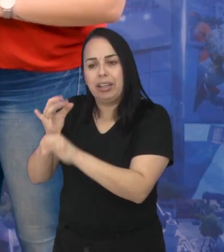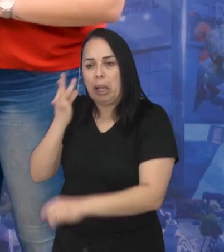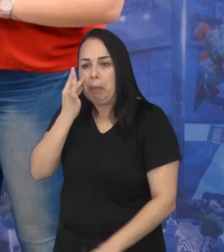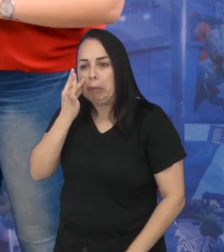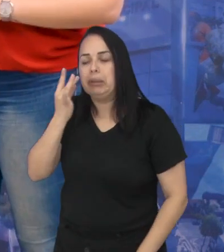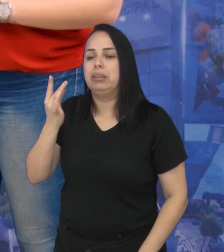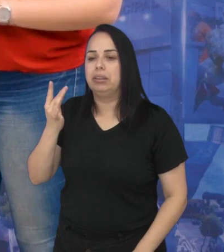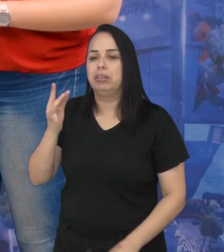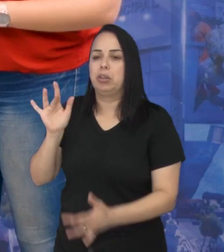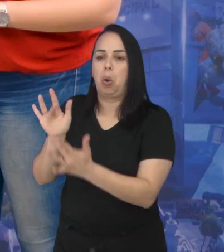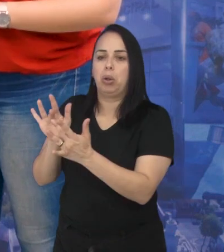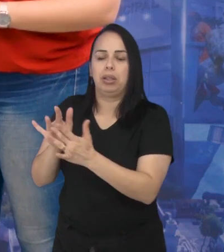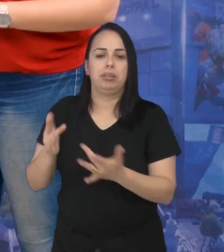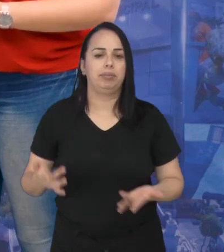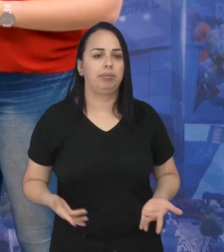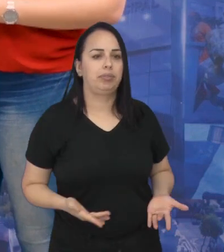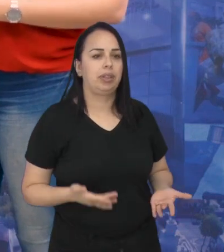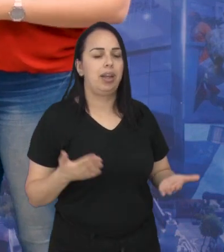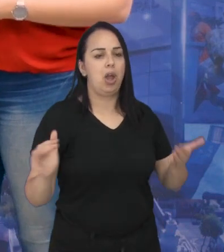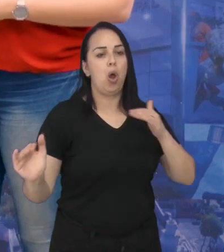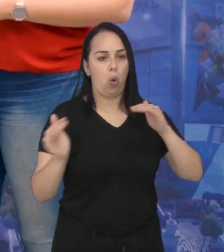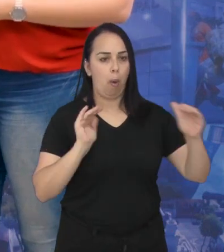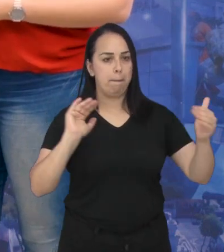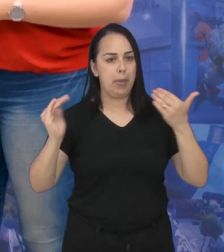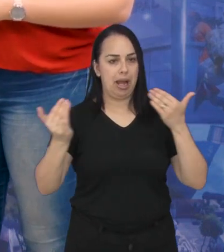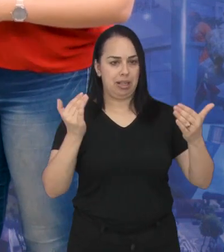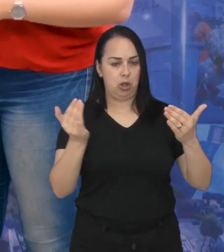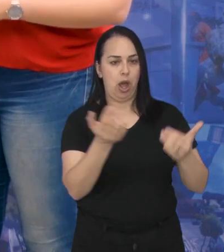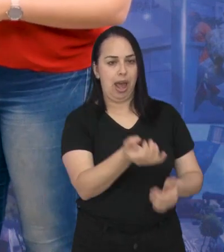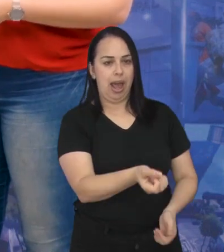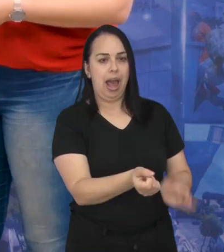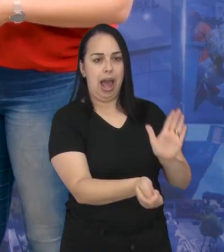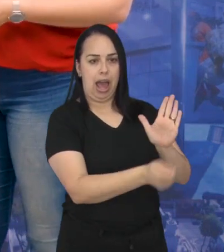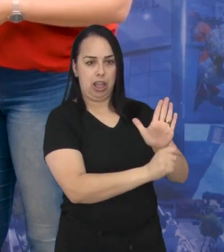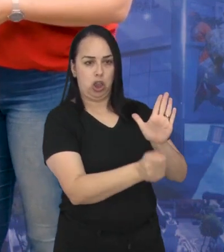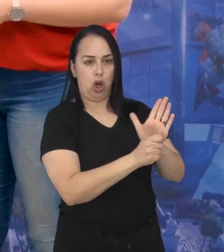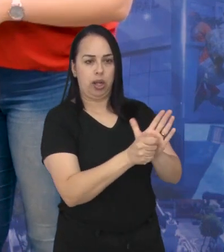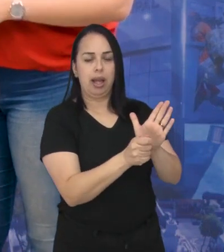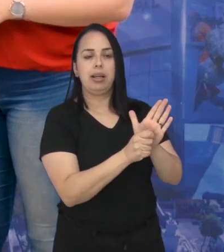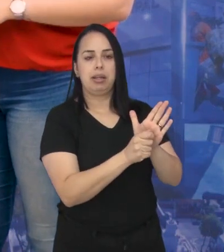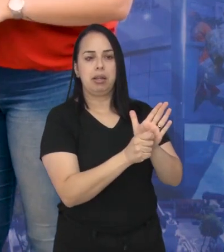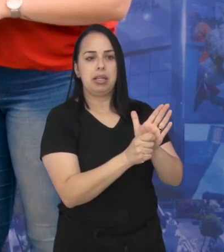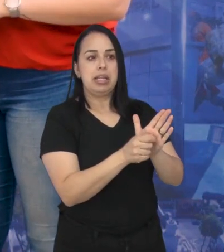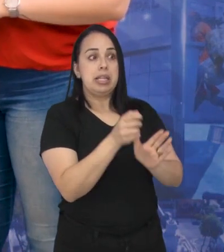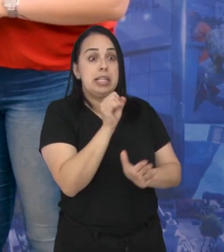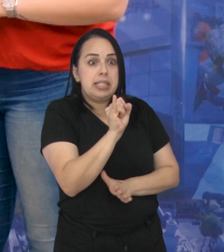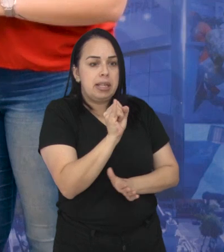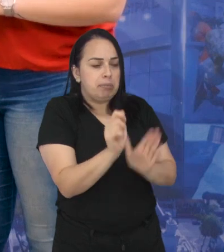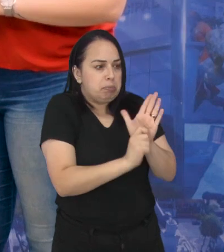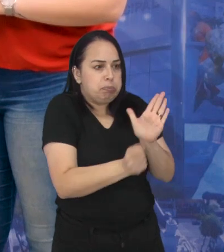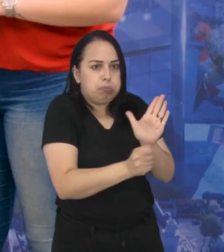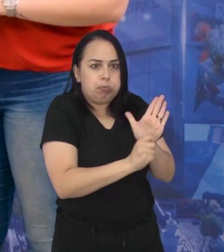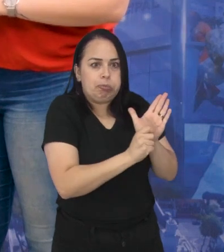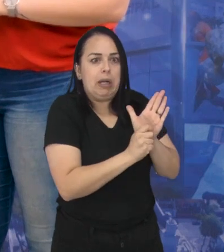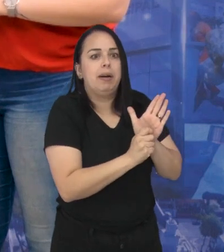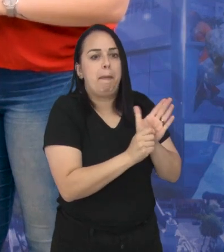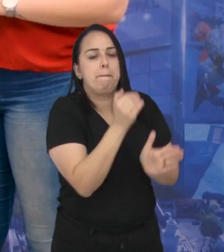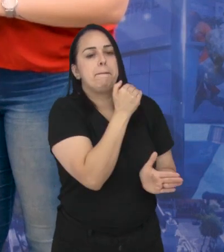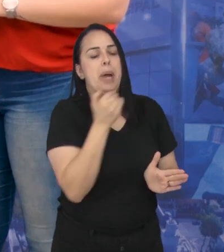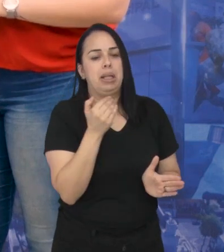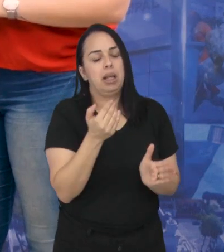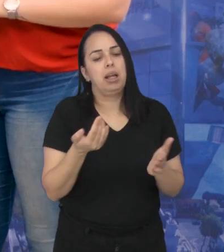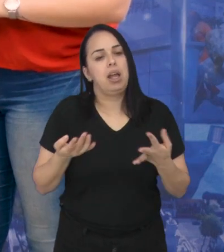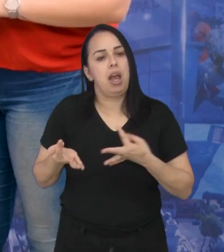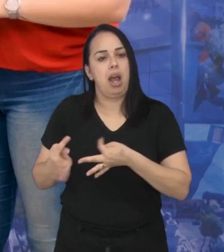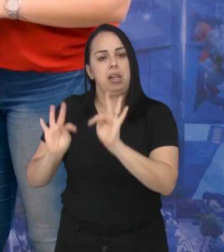Eu faço uma comparação com o remédio. A droga pode matar se a dose for excessiva. A